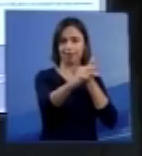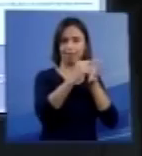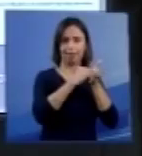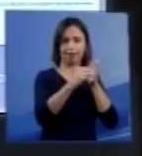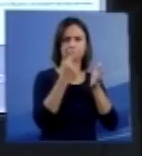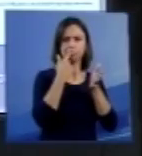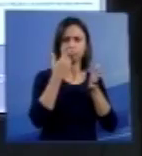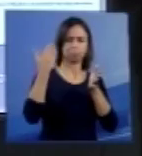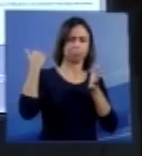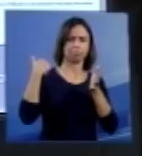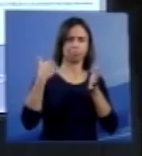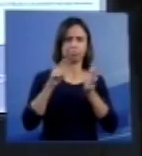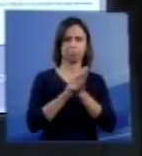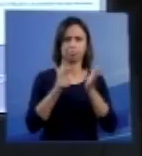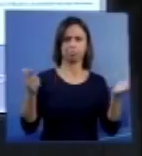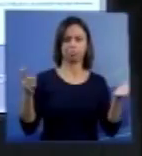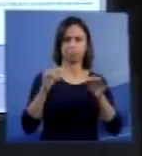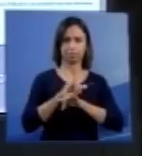publicado.